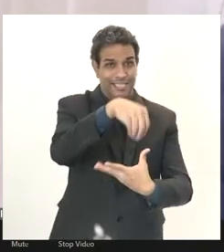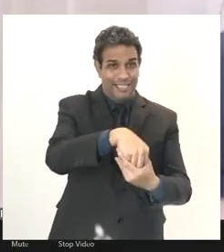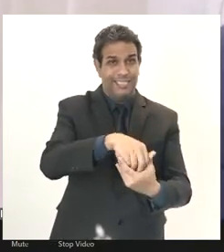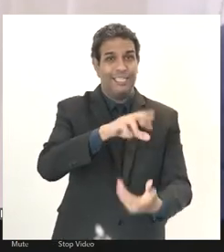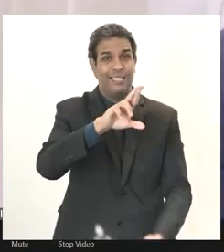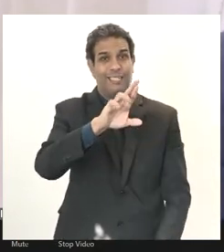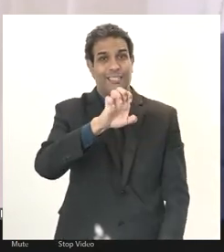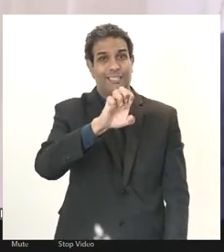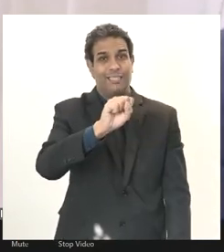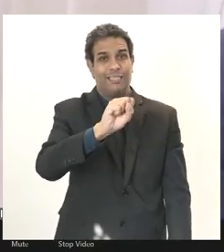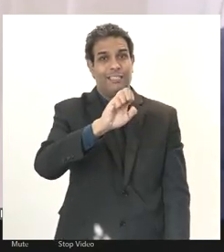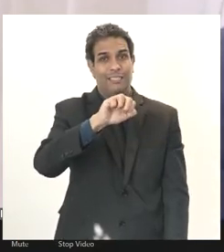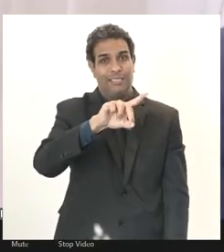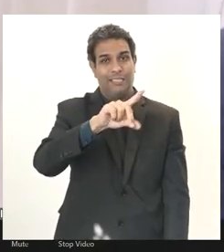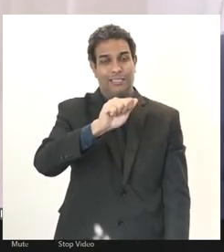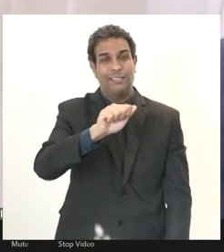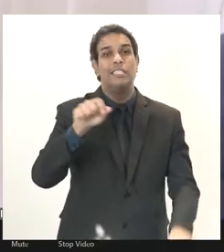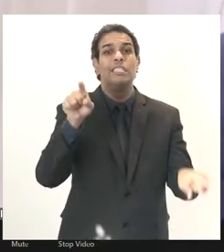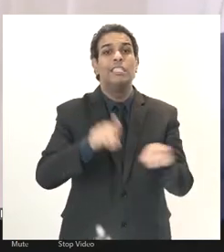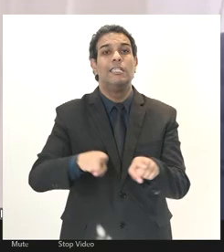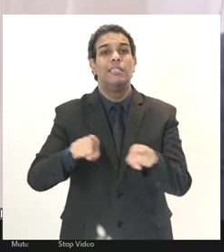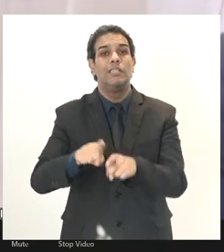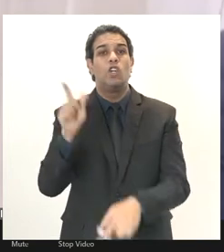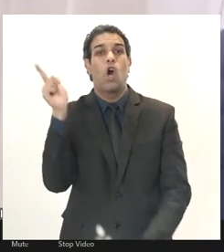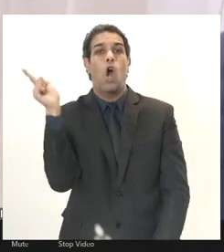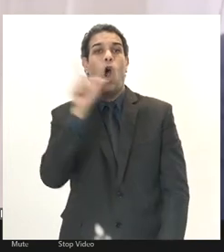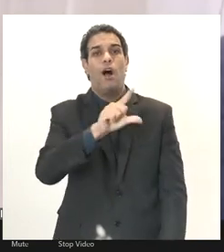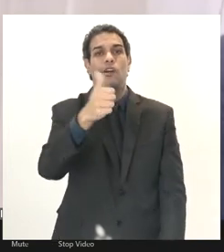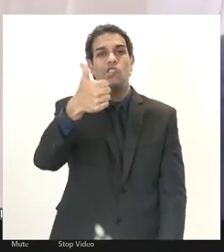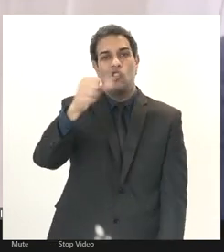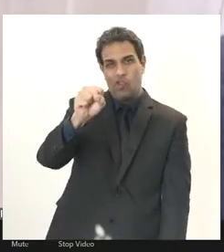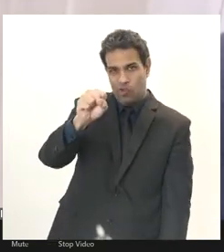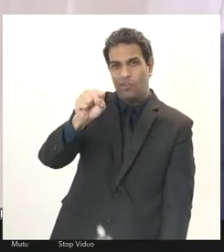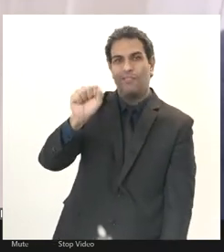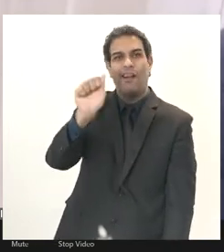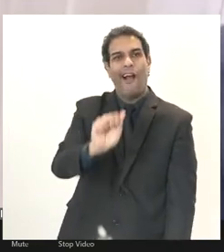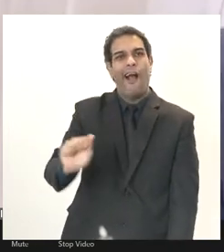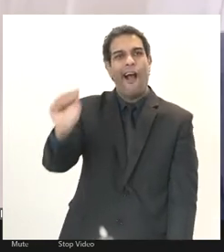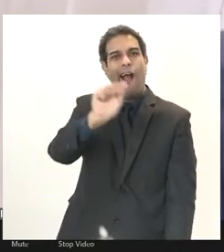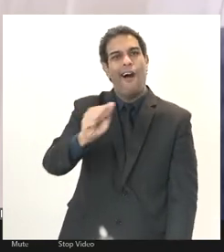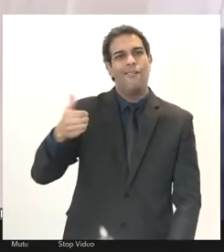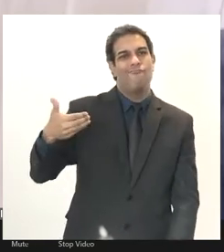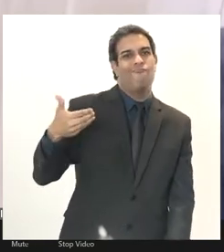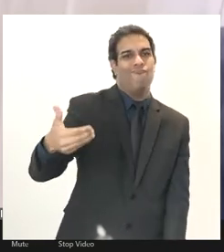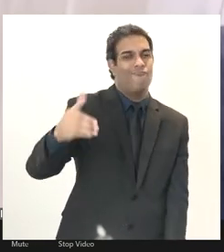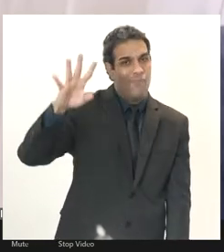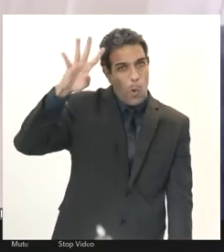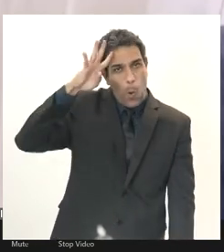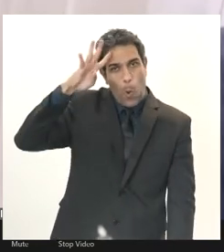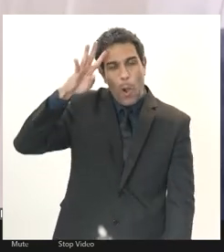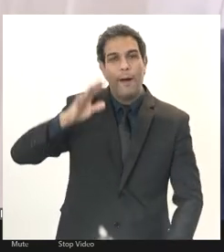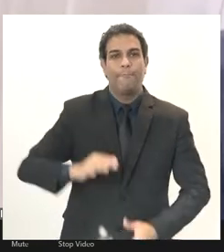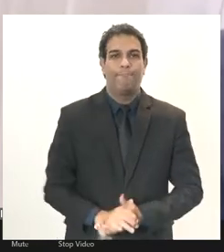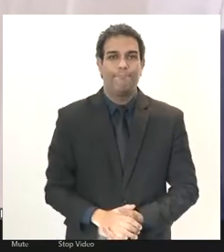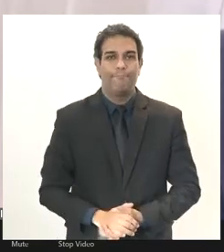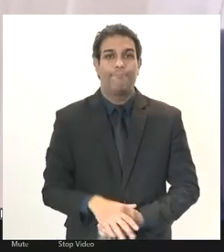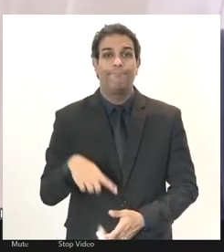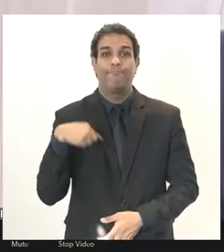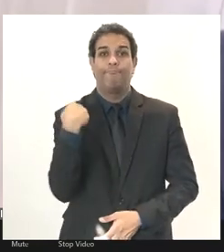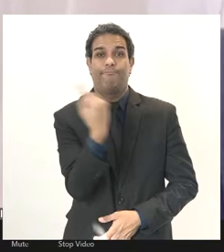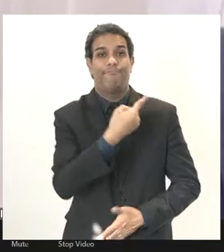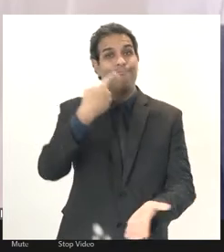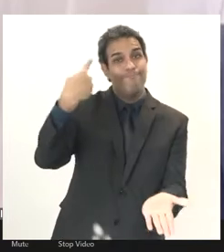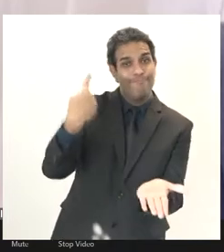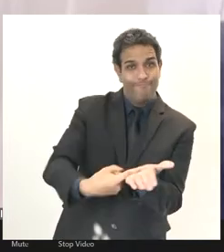ato de 18 de 18 de agosto agora a gente marcou para que